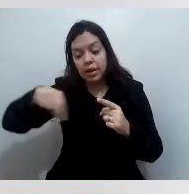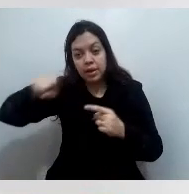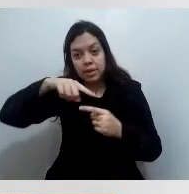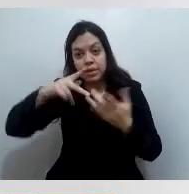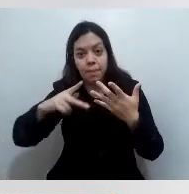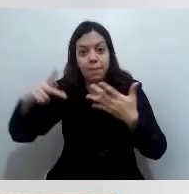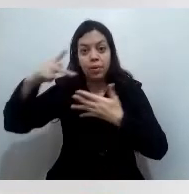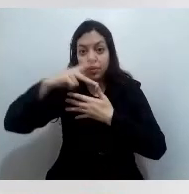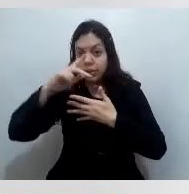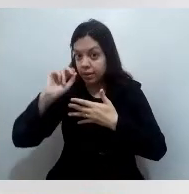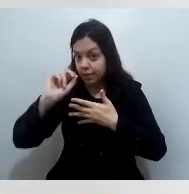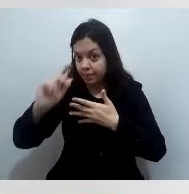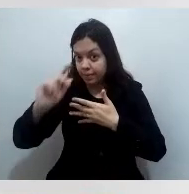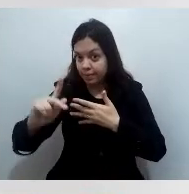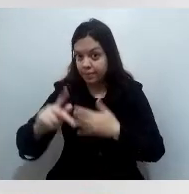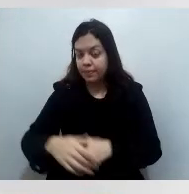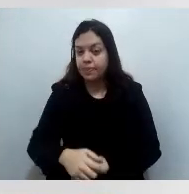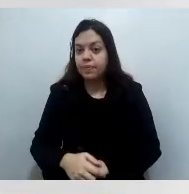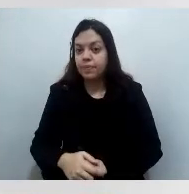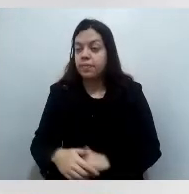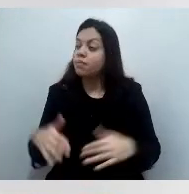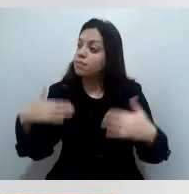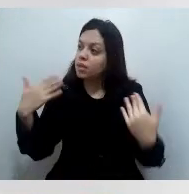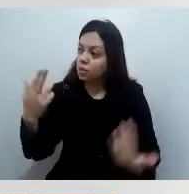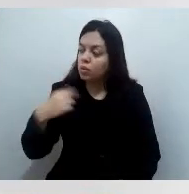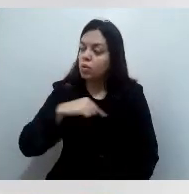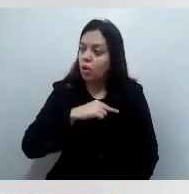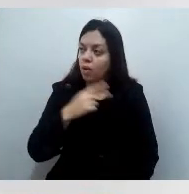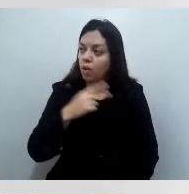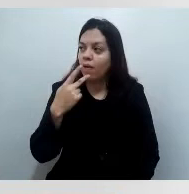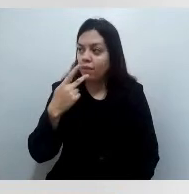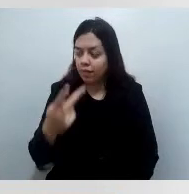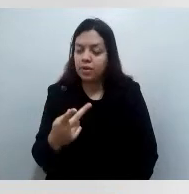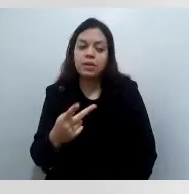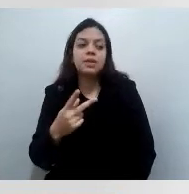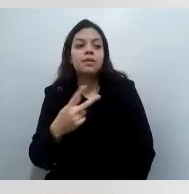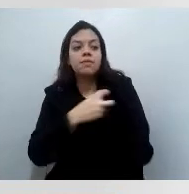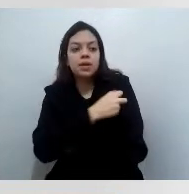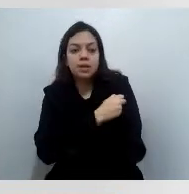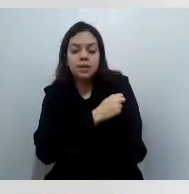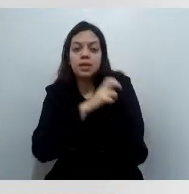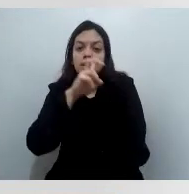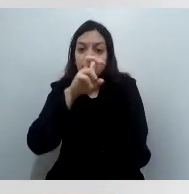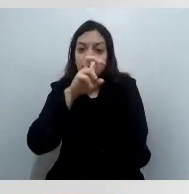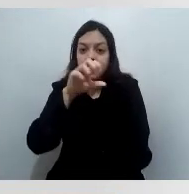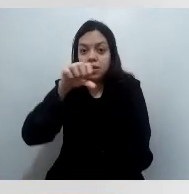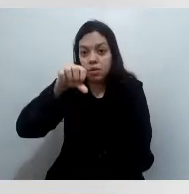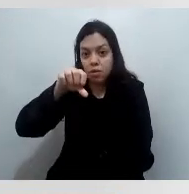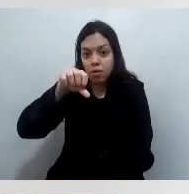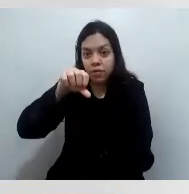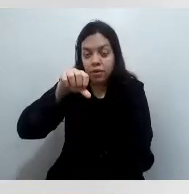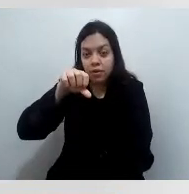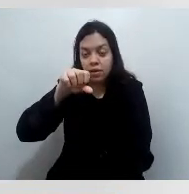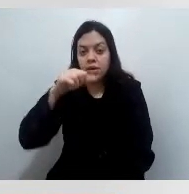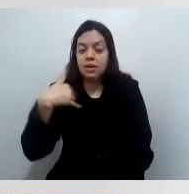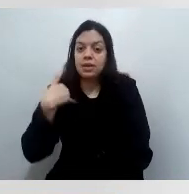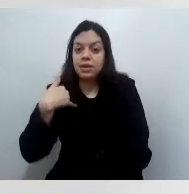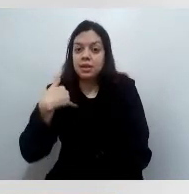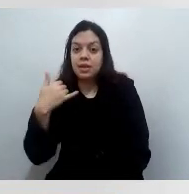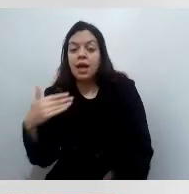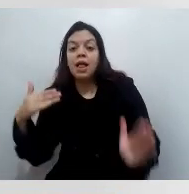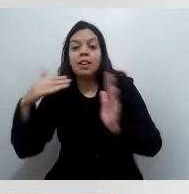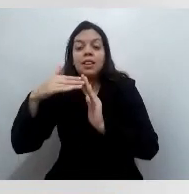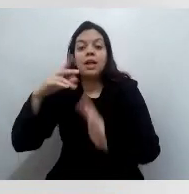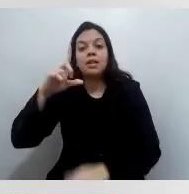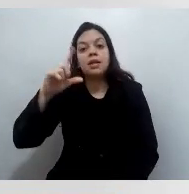Bom, nós vamos vacinar pessoas com comorbidades de 59 anos a 18 anos. Então, é uma